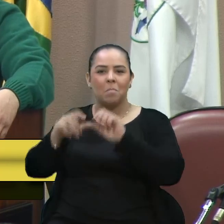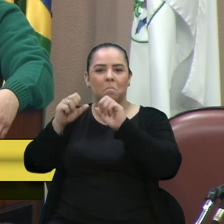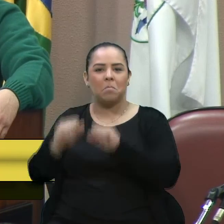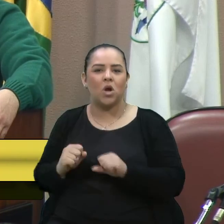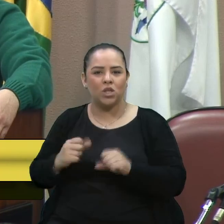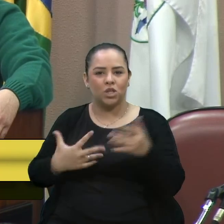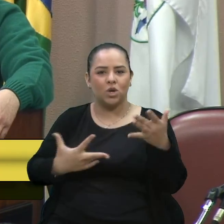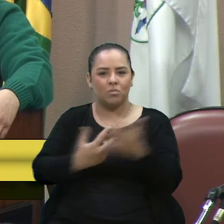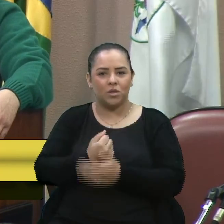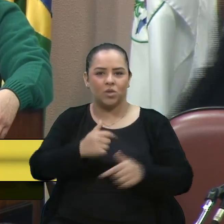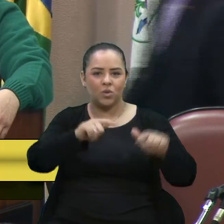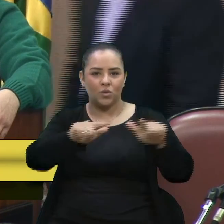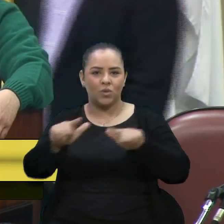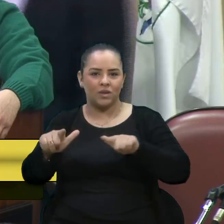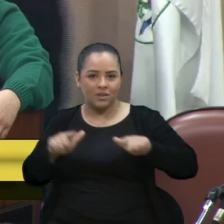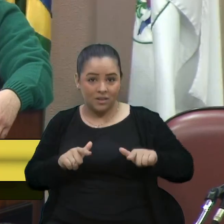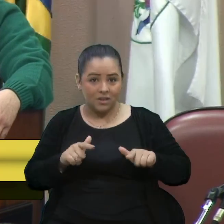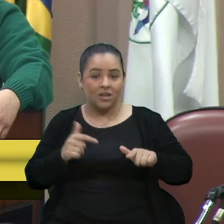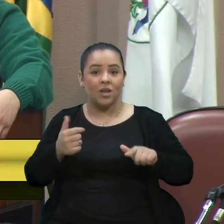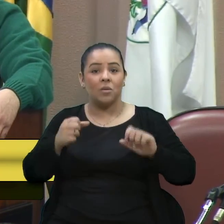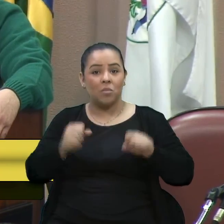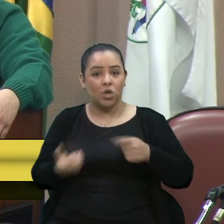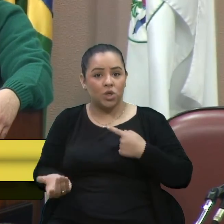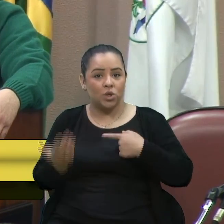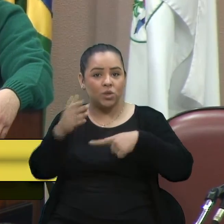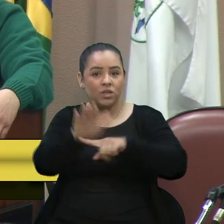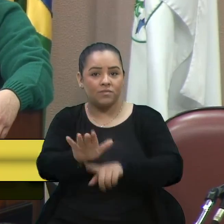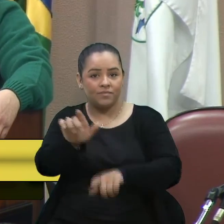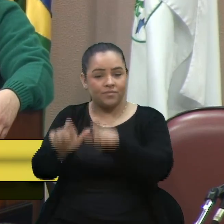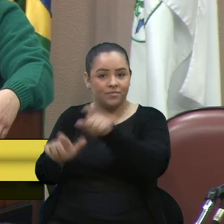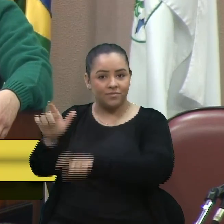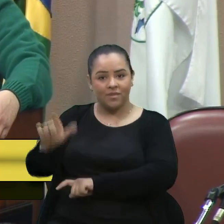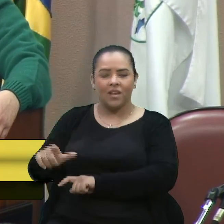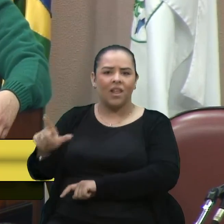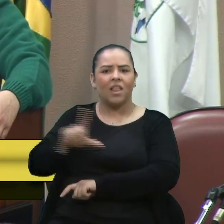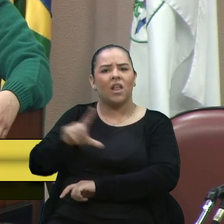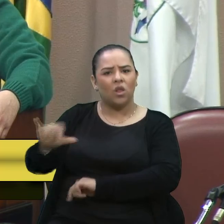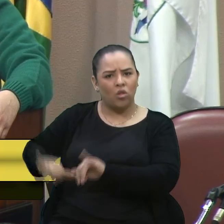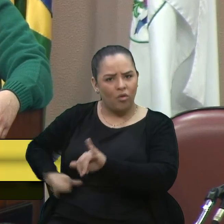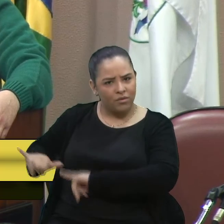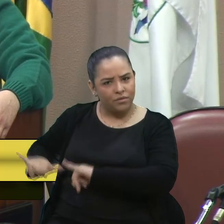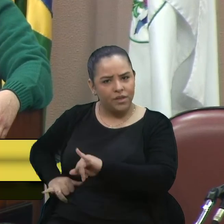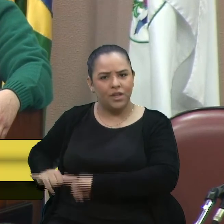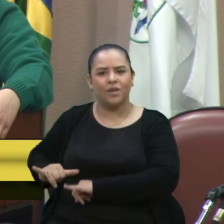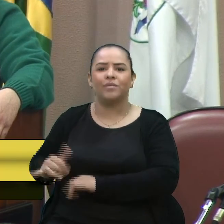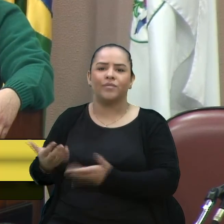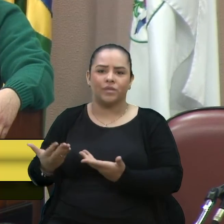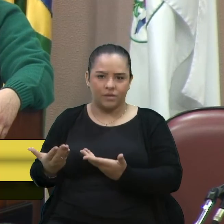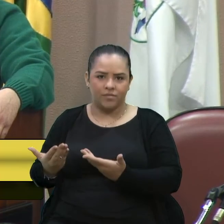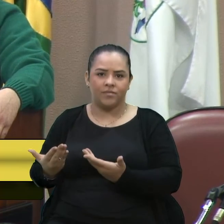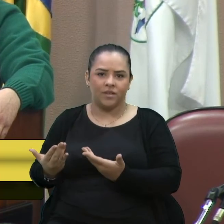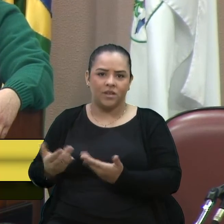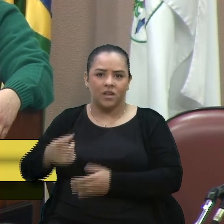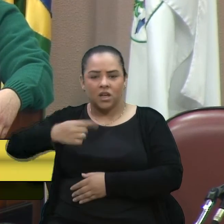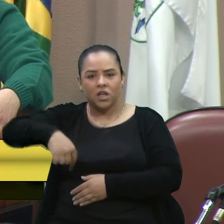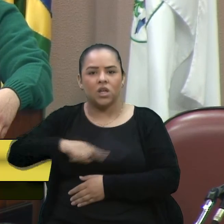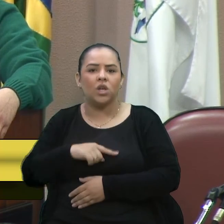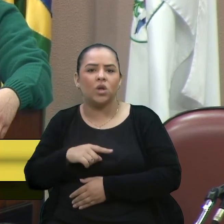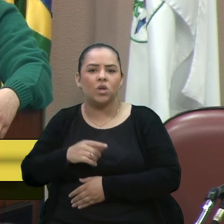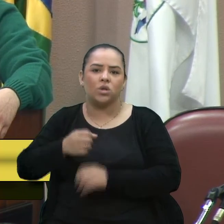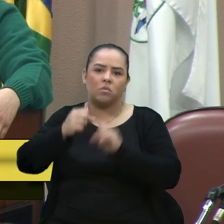estabelecimentos e ajudar, então, para essas pessoas que estão passando fome, que estão nas sinaleiras, e é que a gente possa, então,